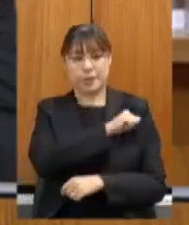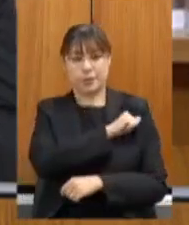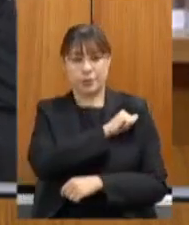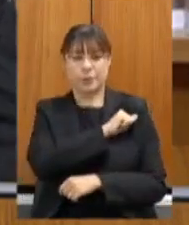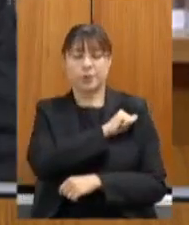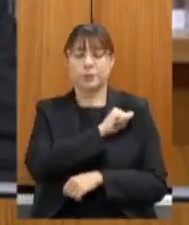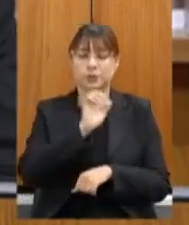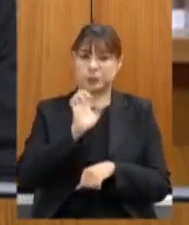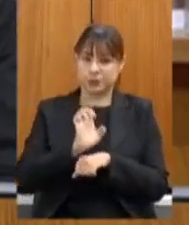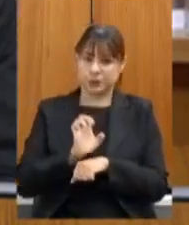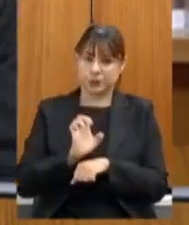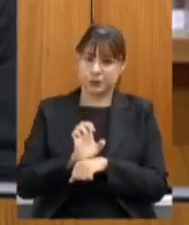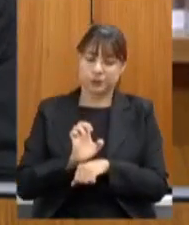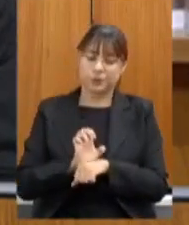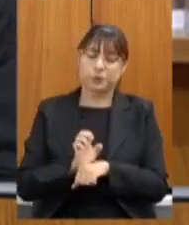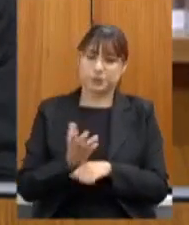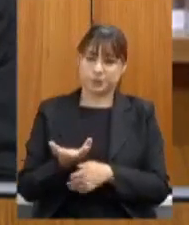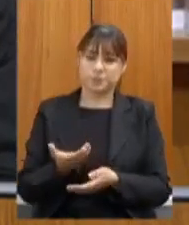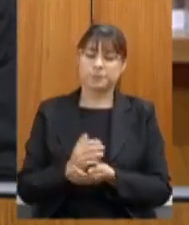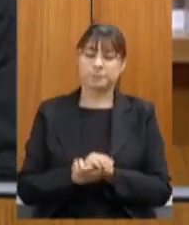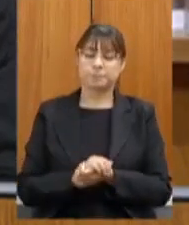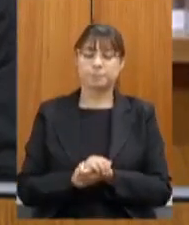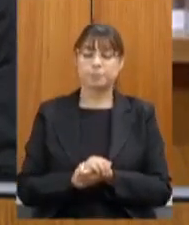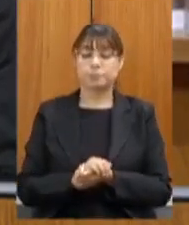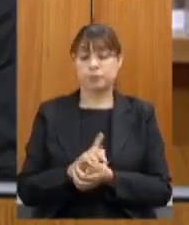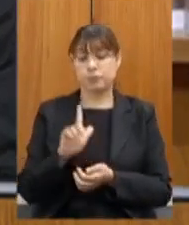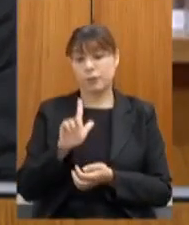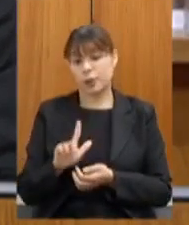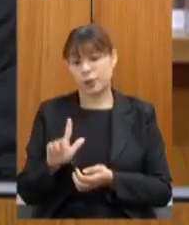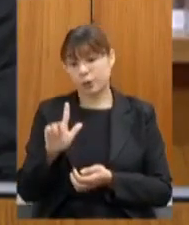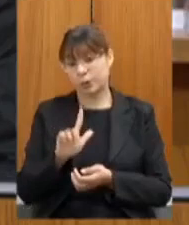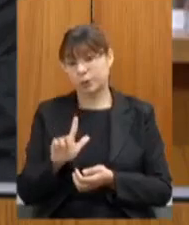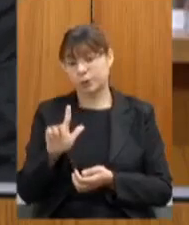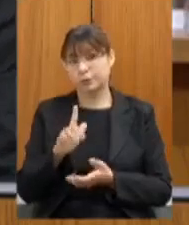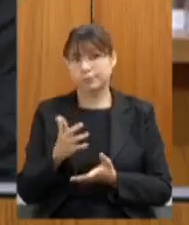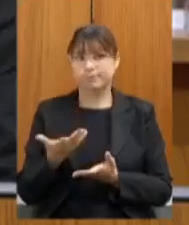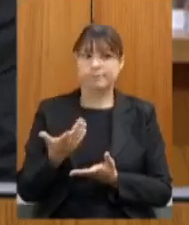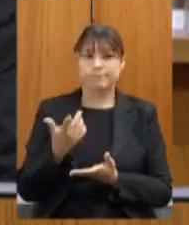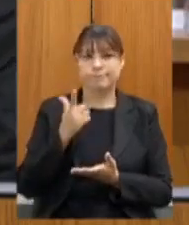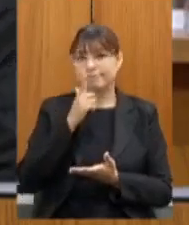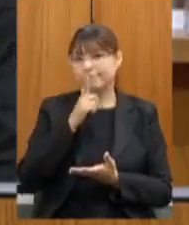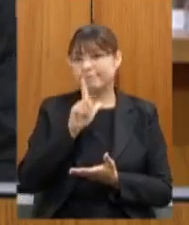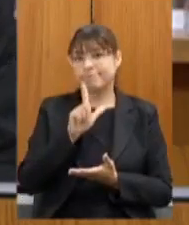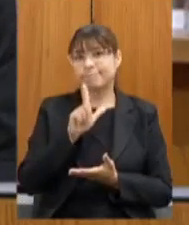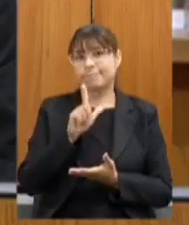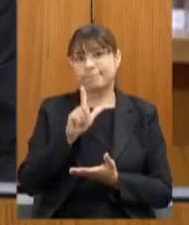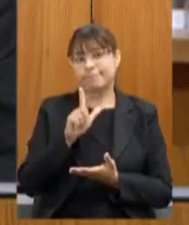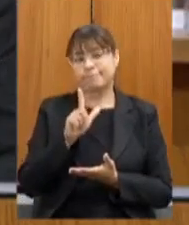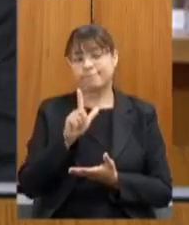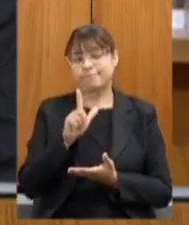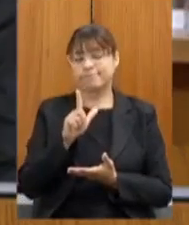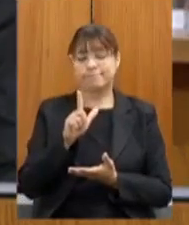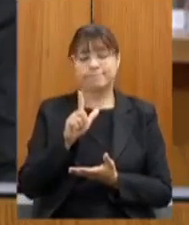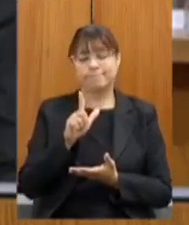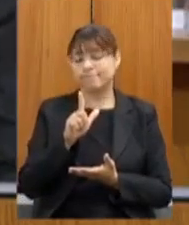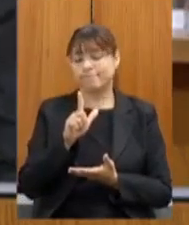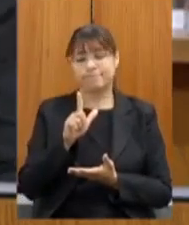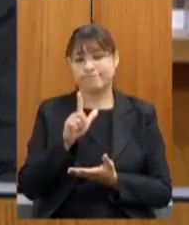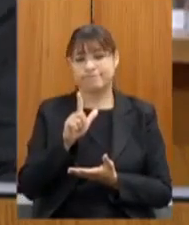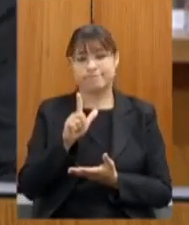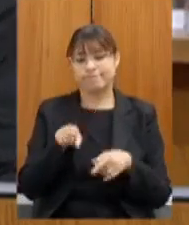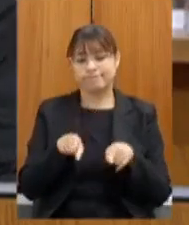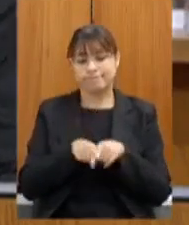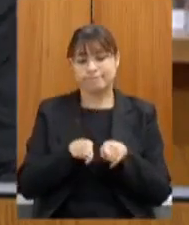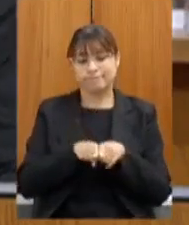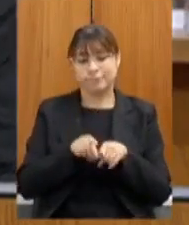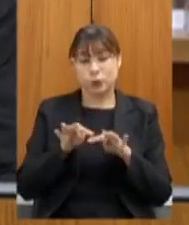é óbvio que não conseguiremos não conseguimos e acho difícil que a gente consiga atingir a